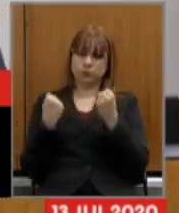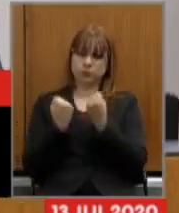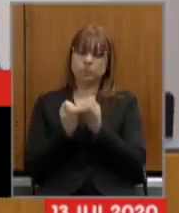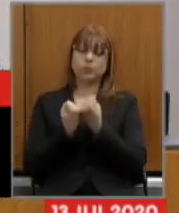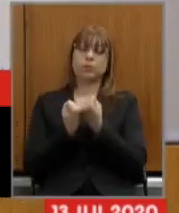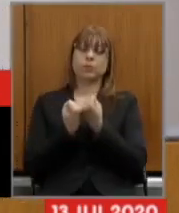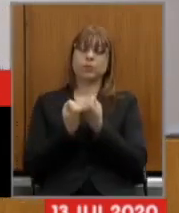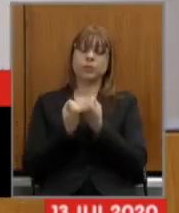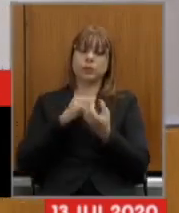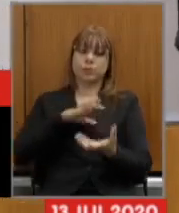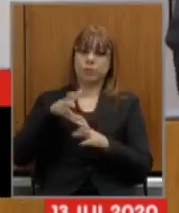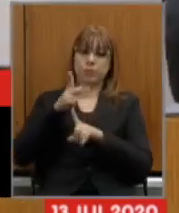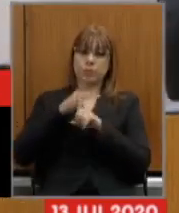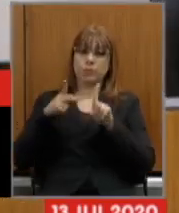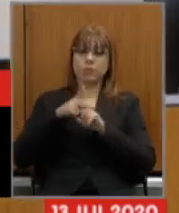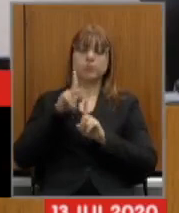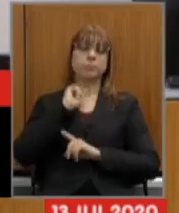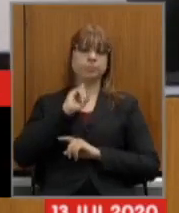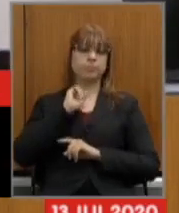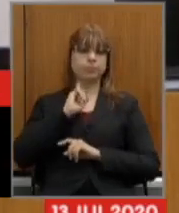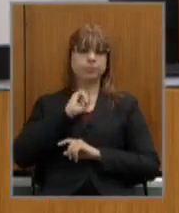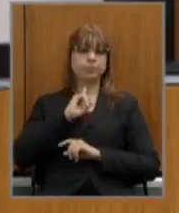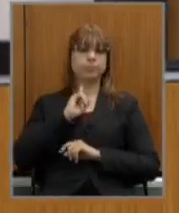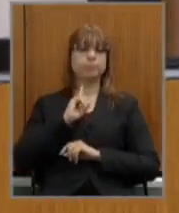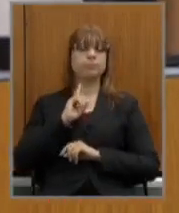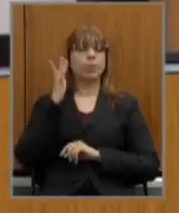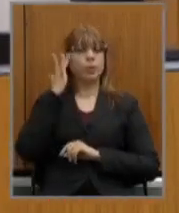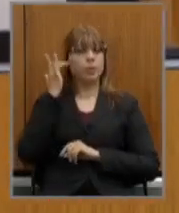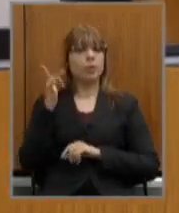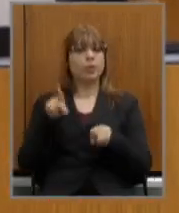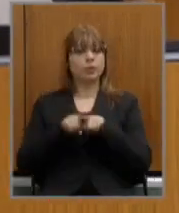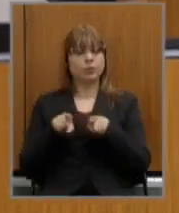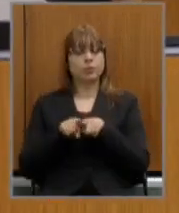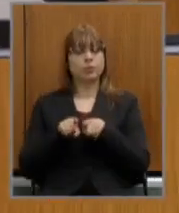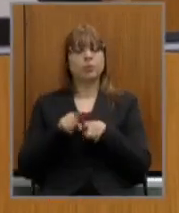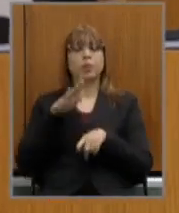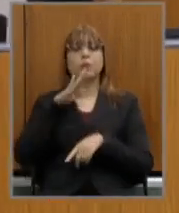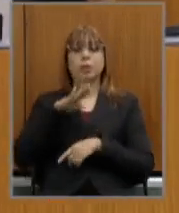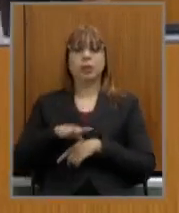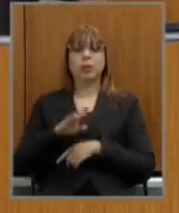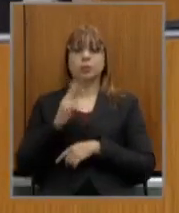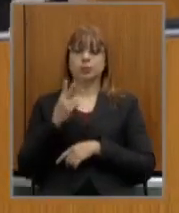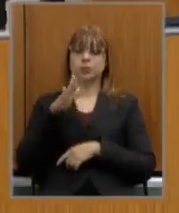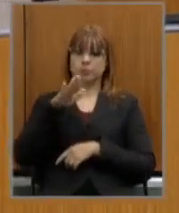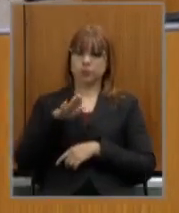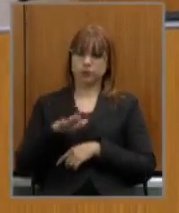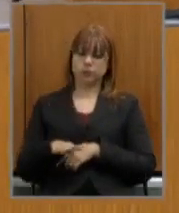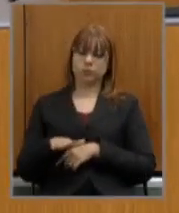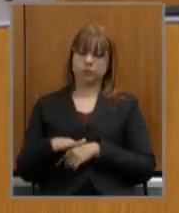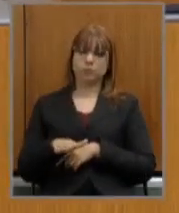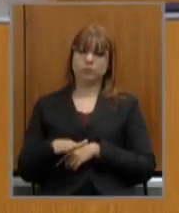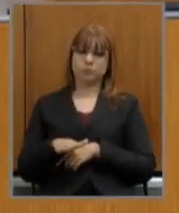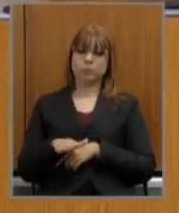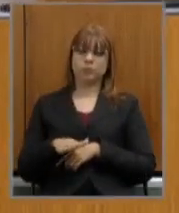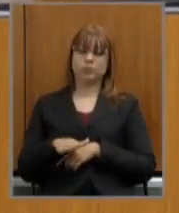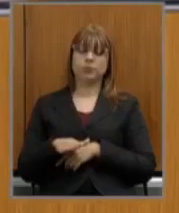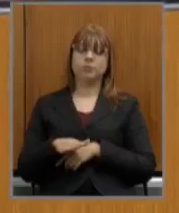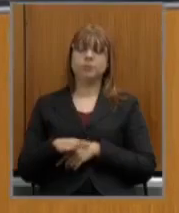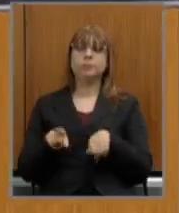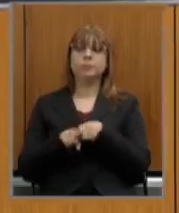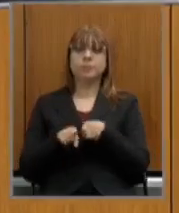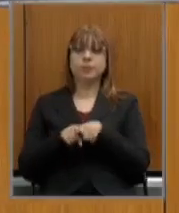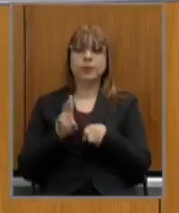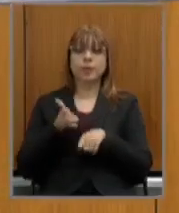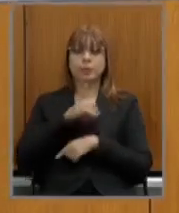reforma da previdência de Minas Gerais para ordinária também de amanhã às 14 horas com ordem do dia a ser publicada e para especial na mesma